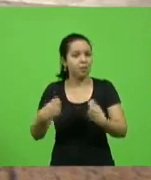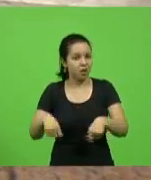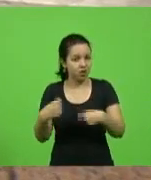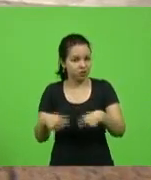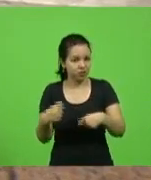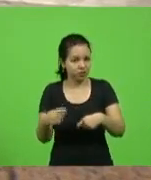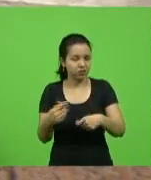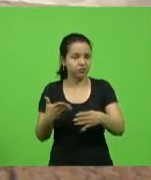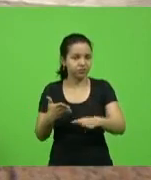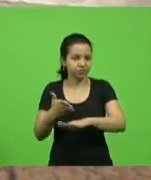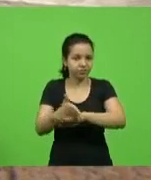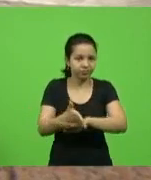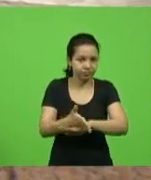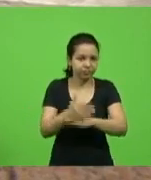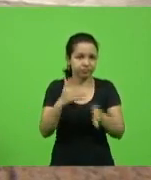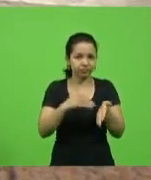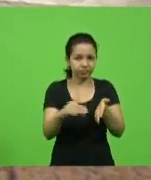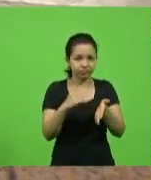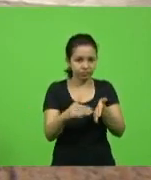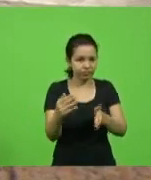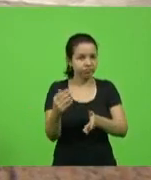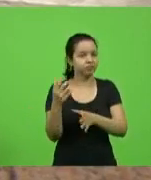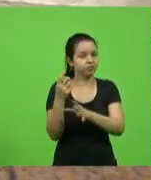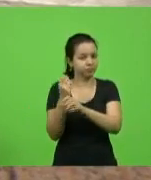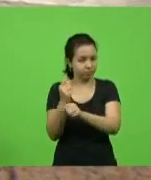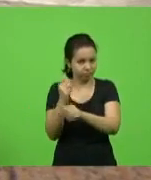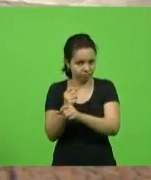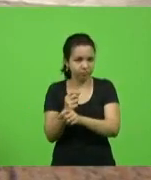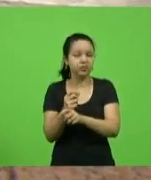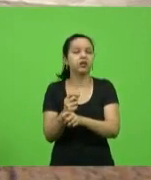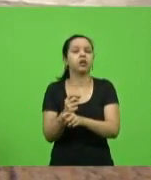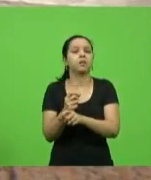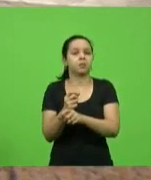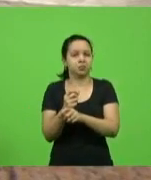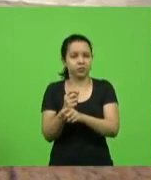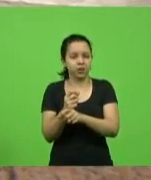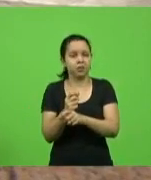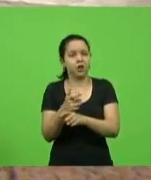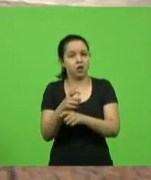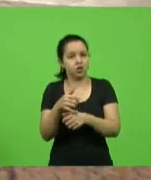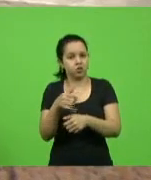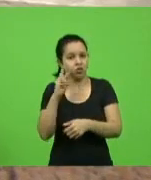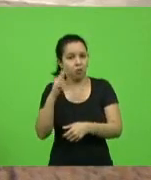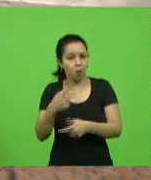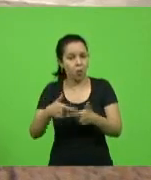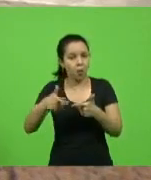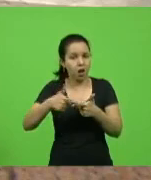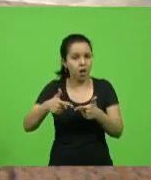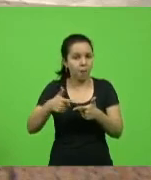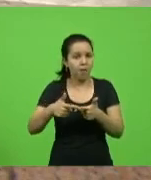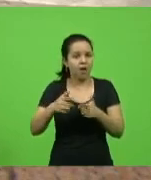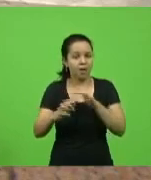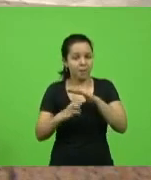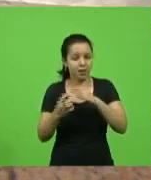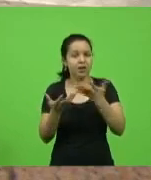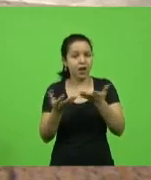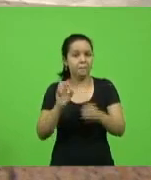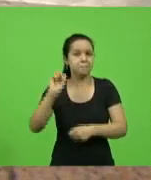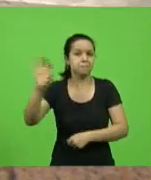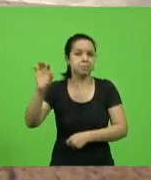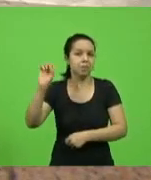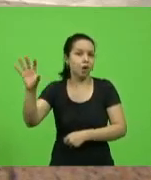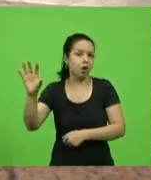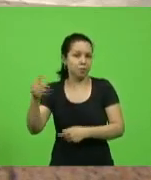interferência do secretário da Fazenda para solucionar esse problema. empresas que iriam ir embora de Santa Catarina, porque durante o